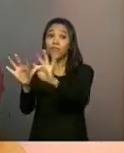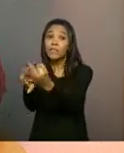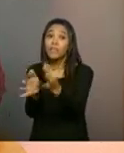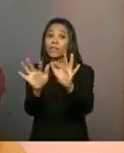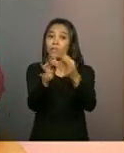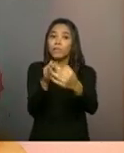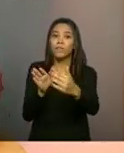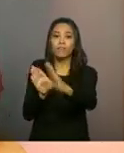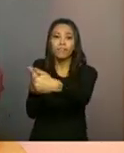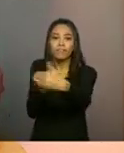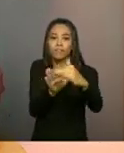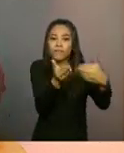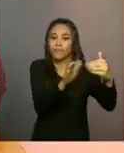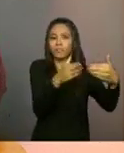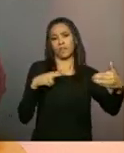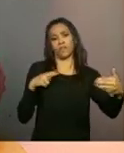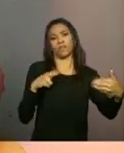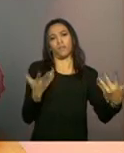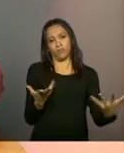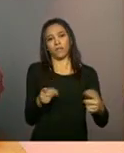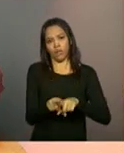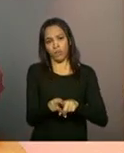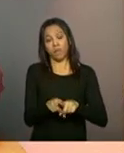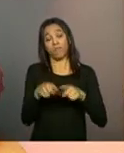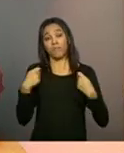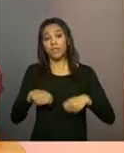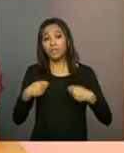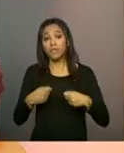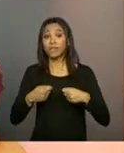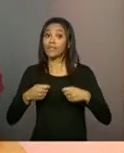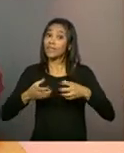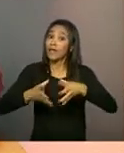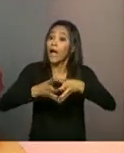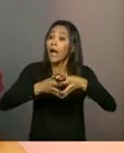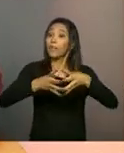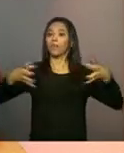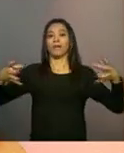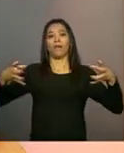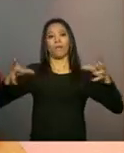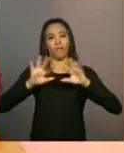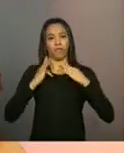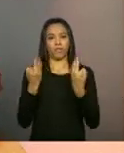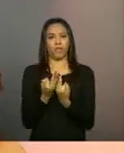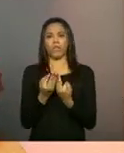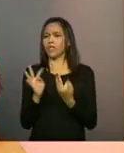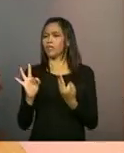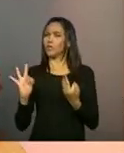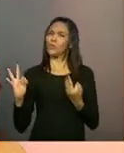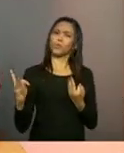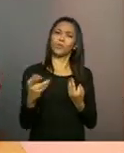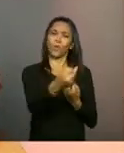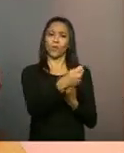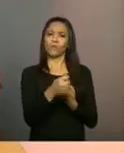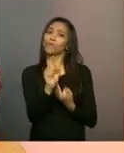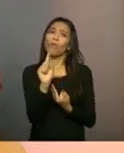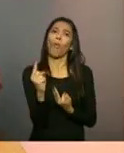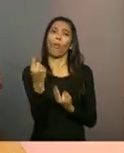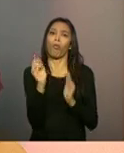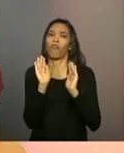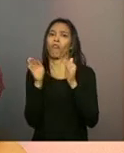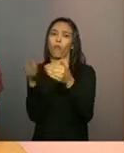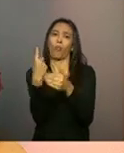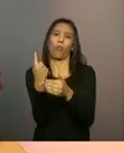né, caso a caso. Então, é importante que essas demandas comecem a ser coletivizadas, né, respondendo as necessidades humanas com foco no